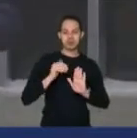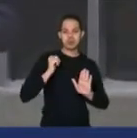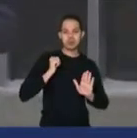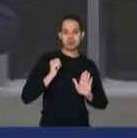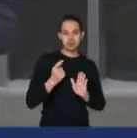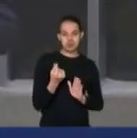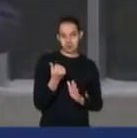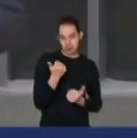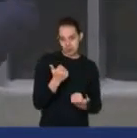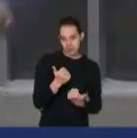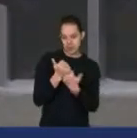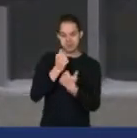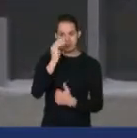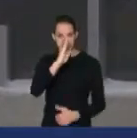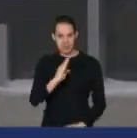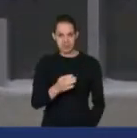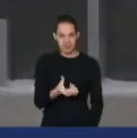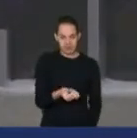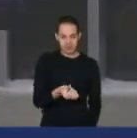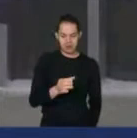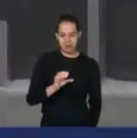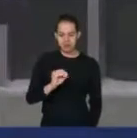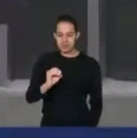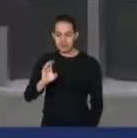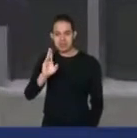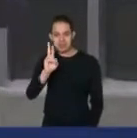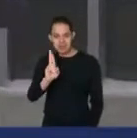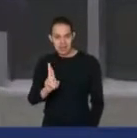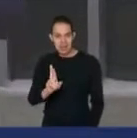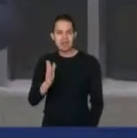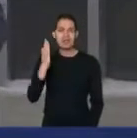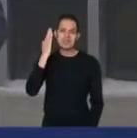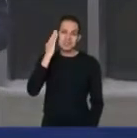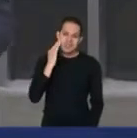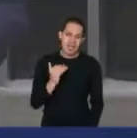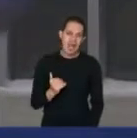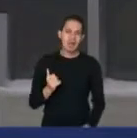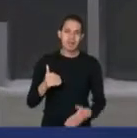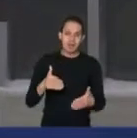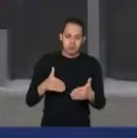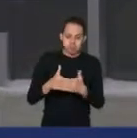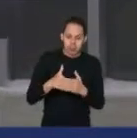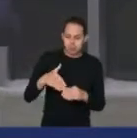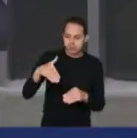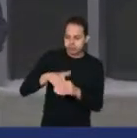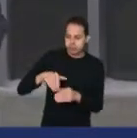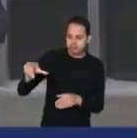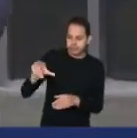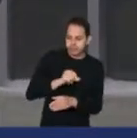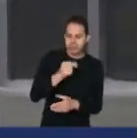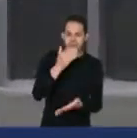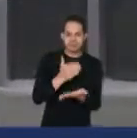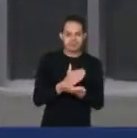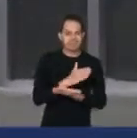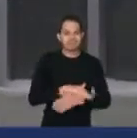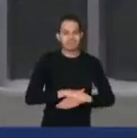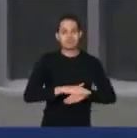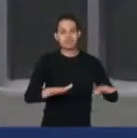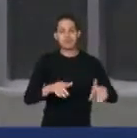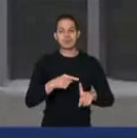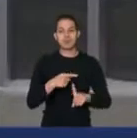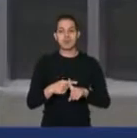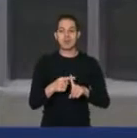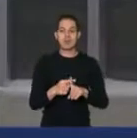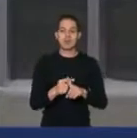R 600, já reconhecem que é uma medida eleitoreira. Eleitoreira por quê? Porque durante